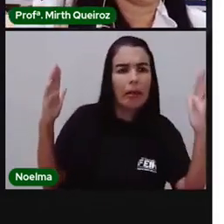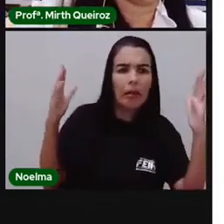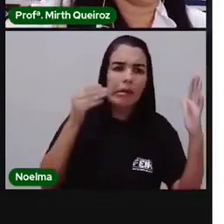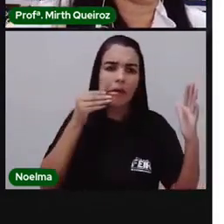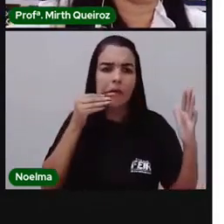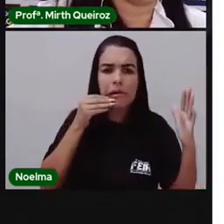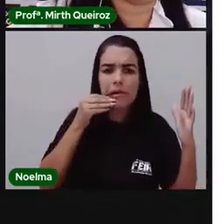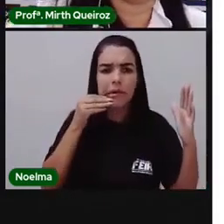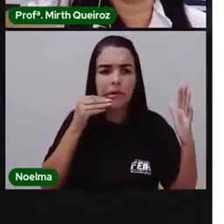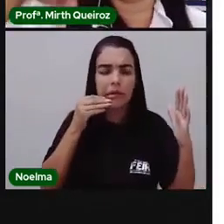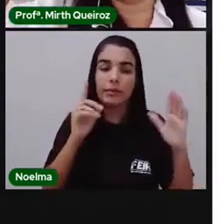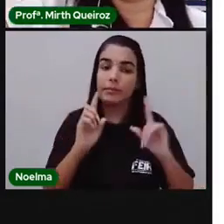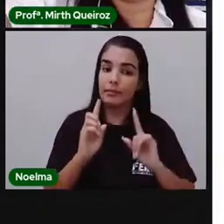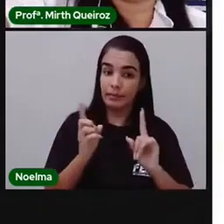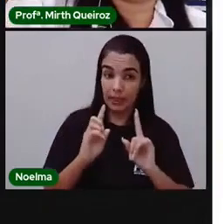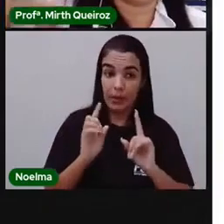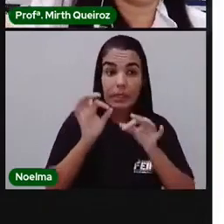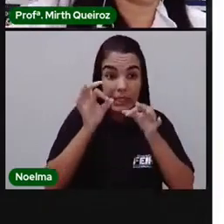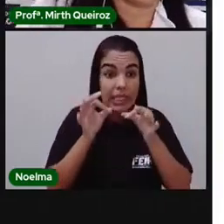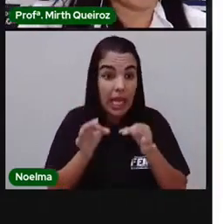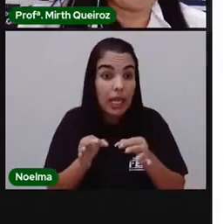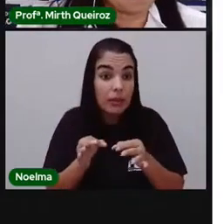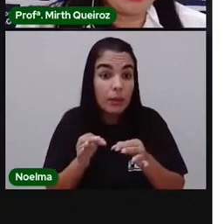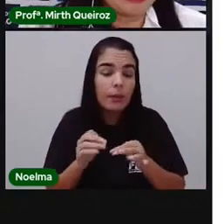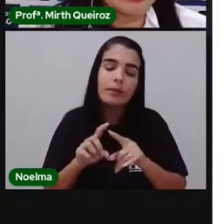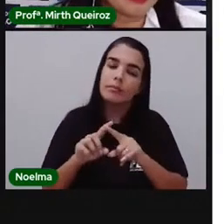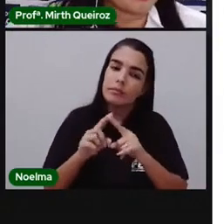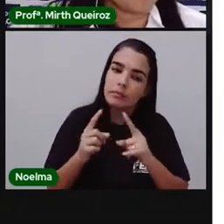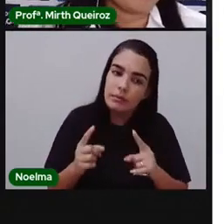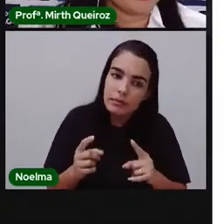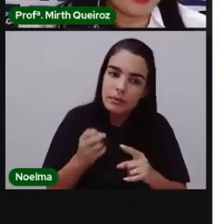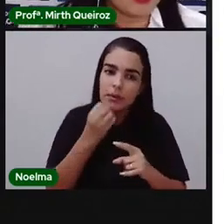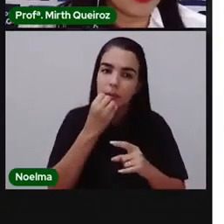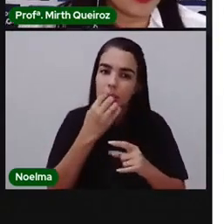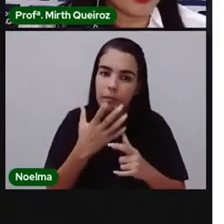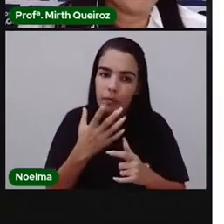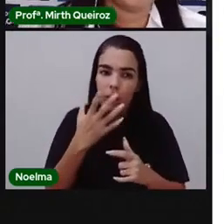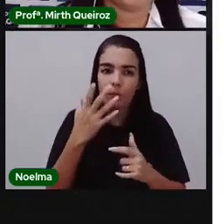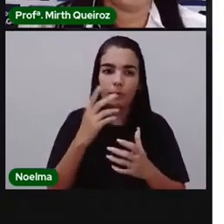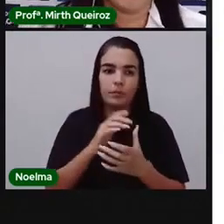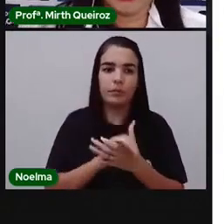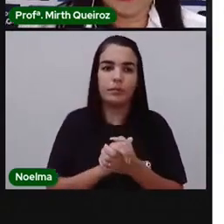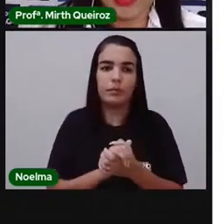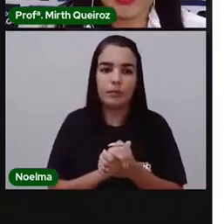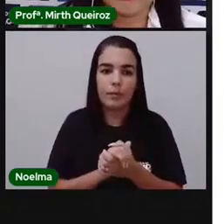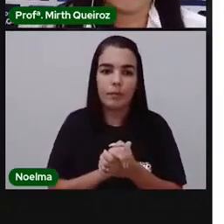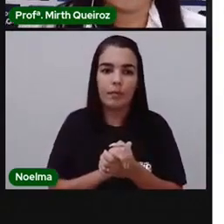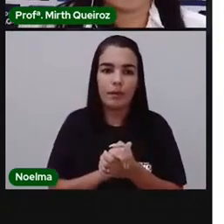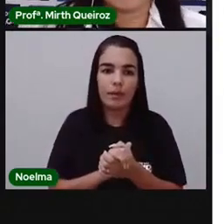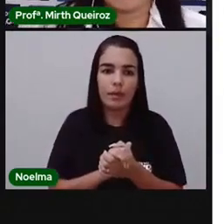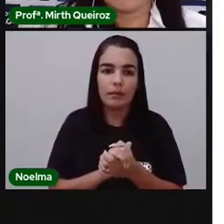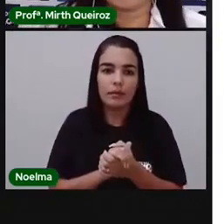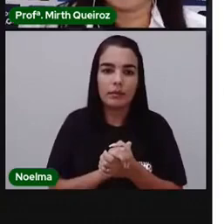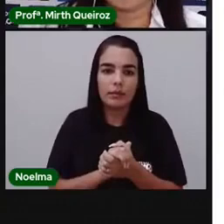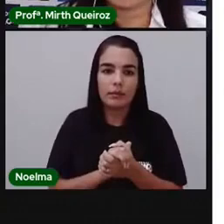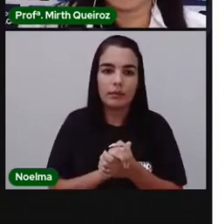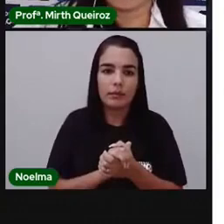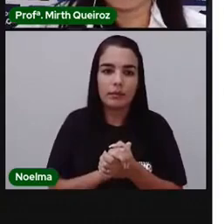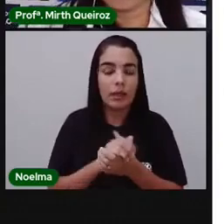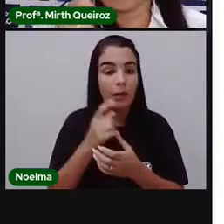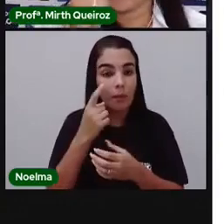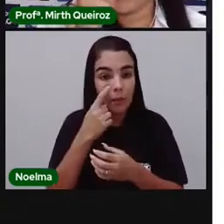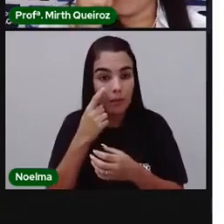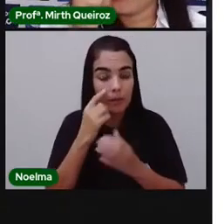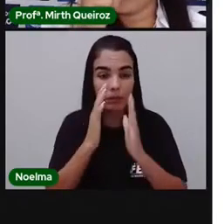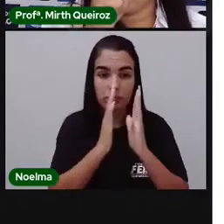espaçamento do texto todinho como se fosse parágrafo cada linha. Será que eu fiz isso? Então, né? O parágrafo é um